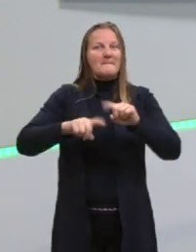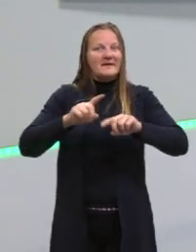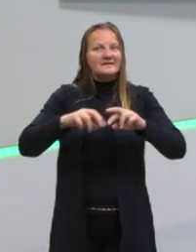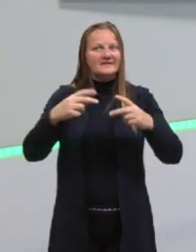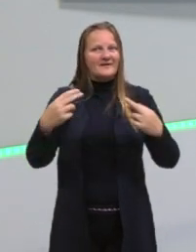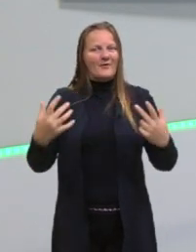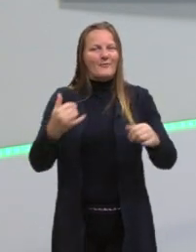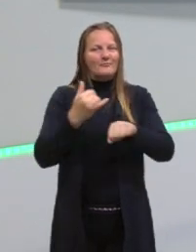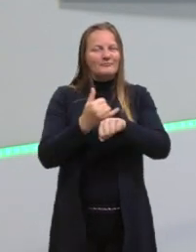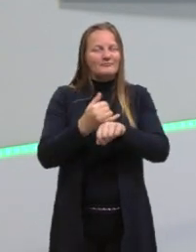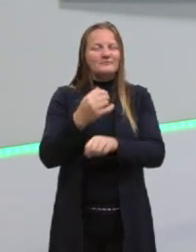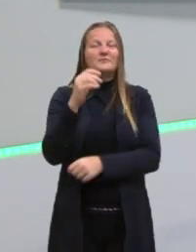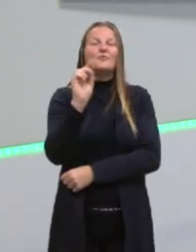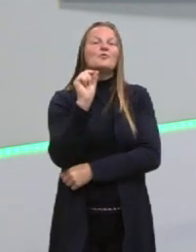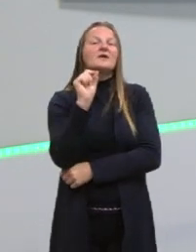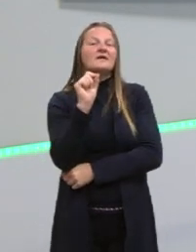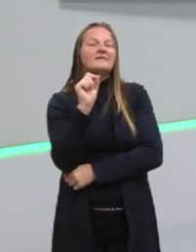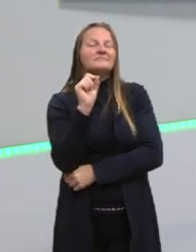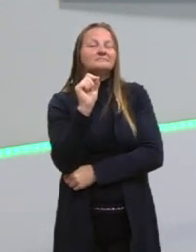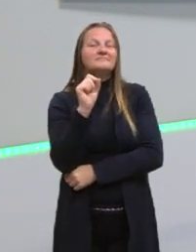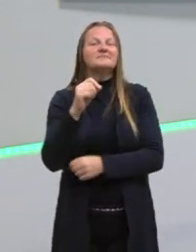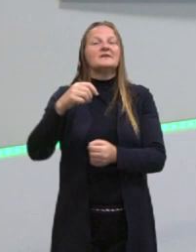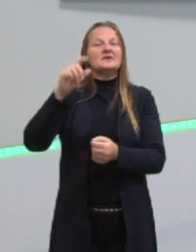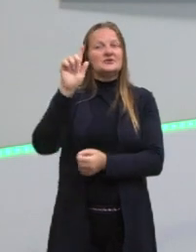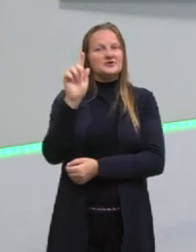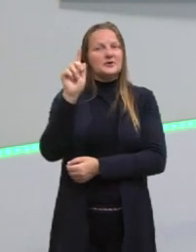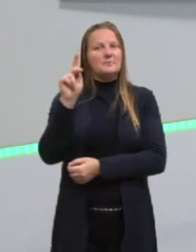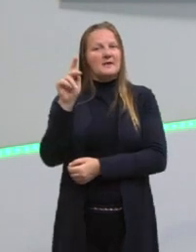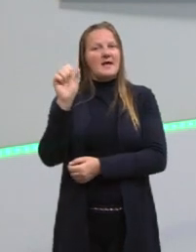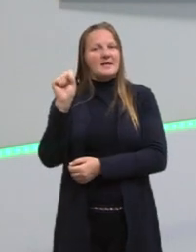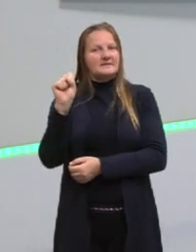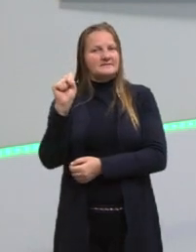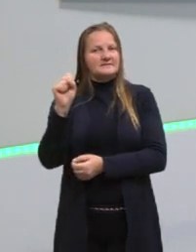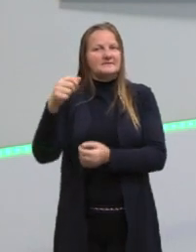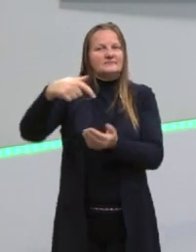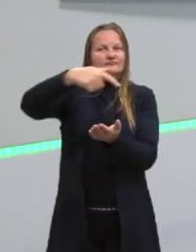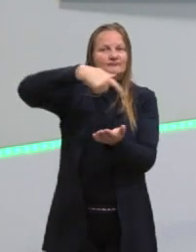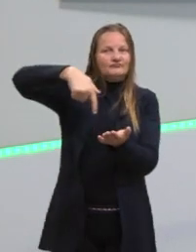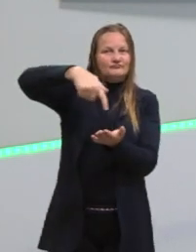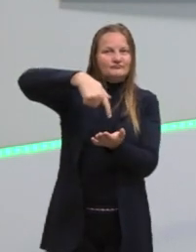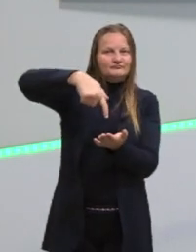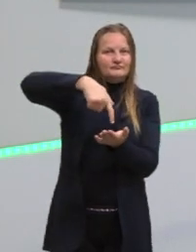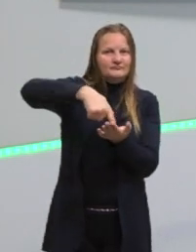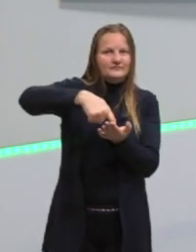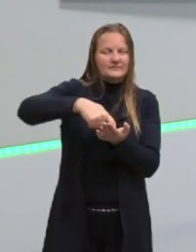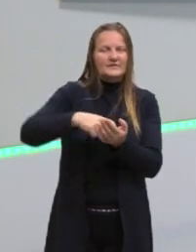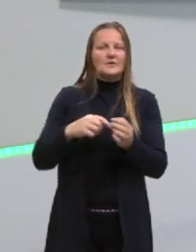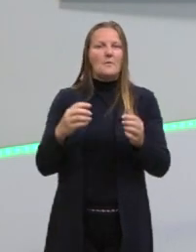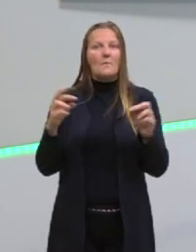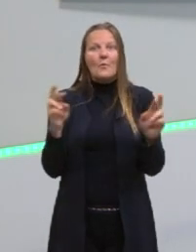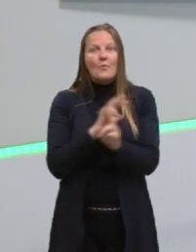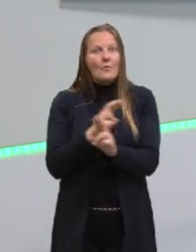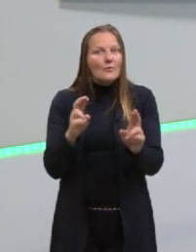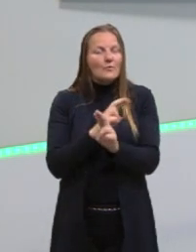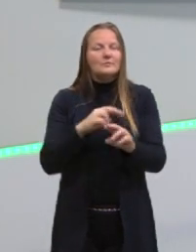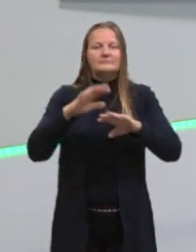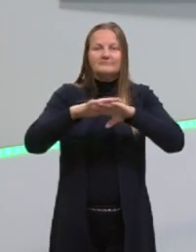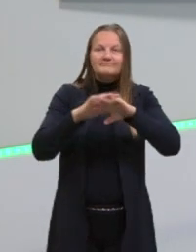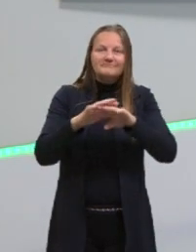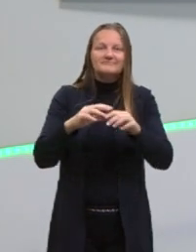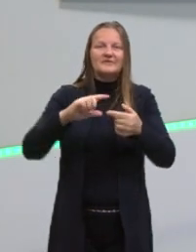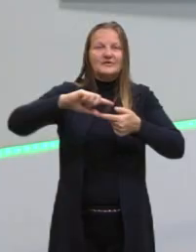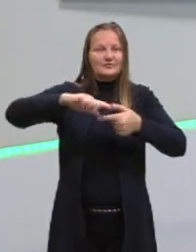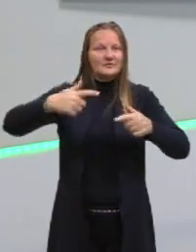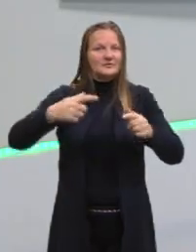muitos estudos, principalmente relacionados à matemática e à geometria, né? Então, é bacana a gente entender